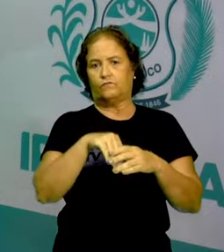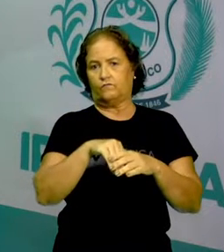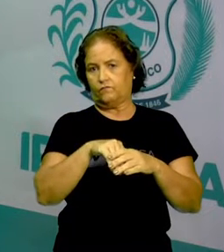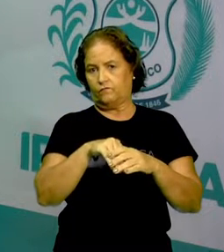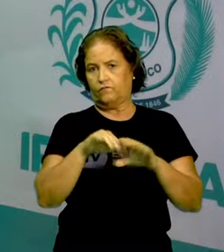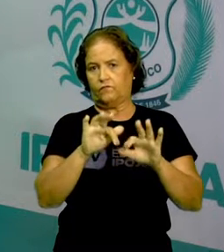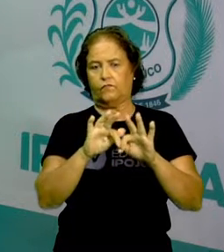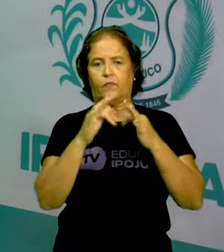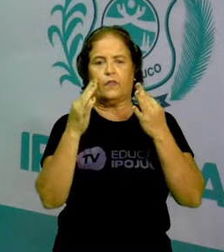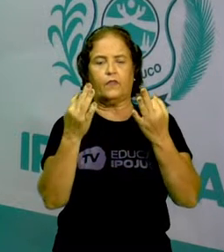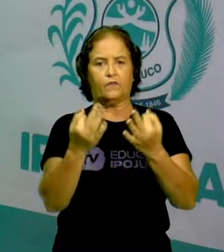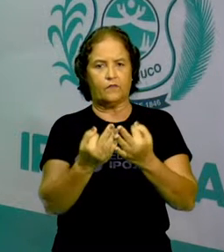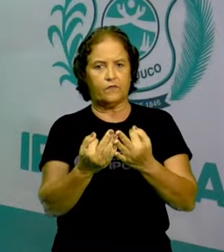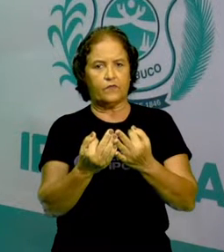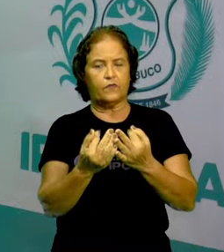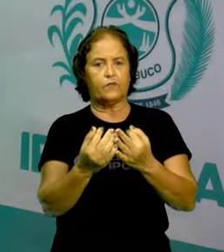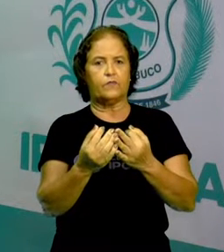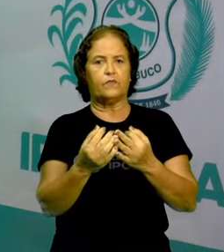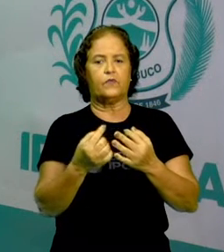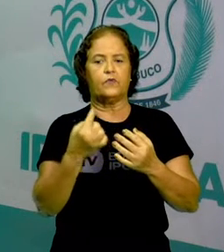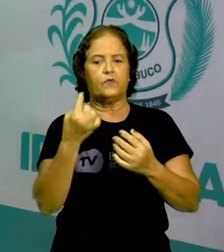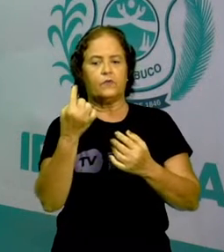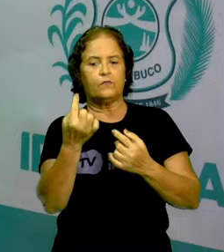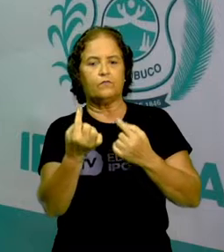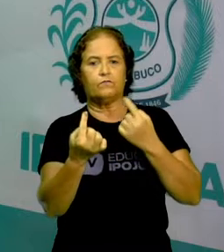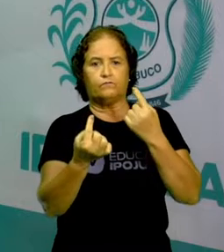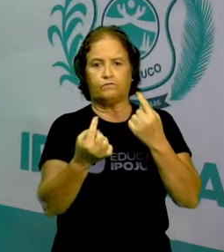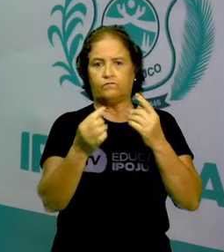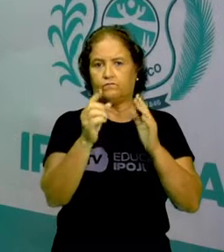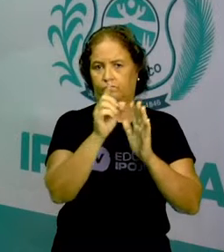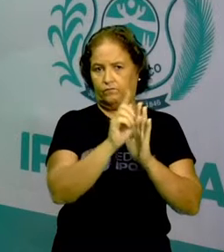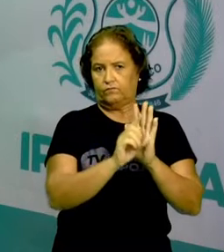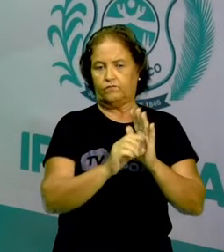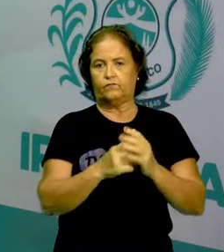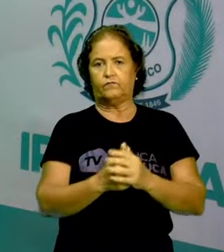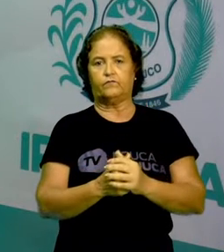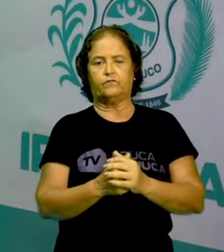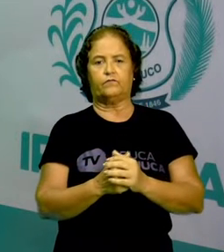e os seus deveres um para com os outros, certo?